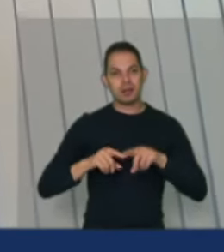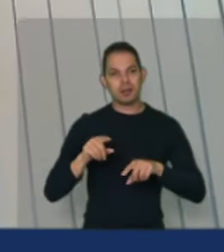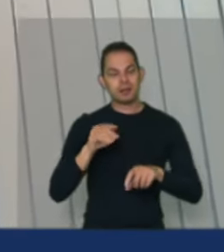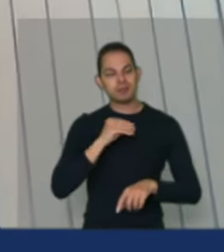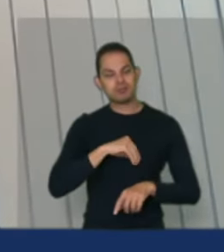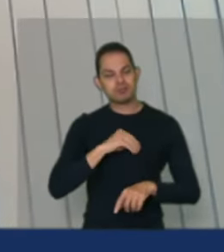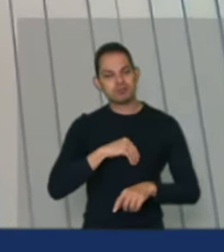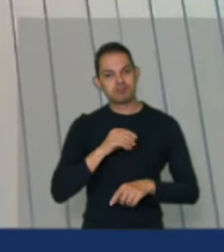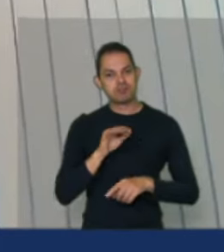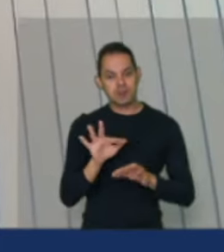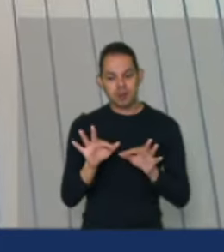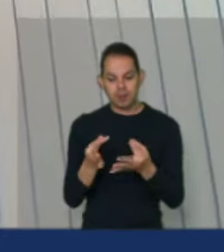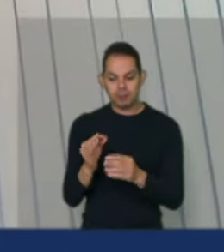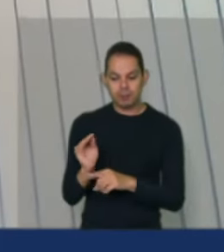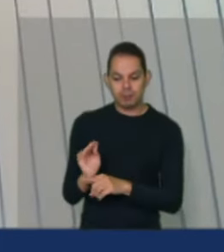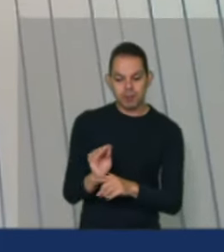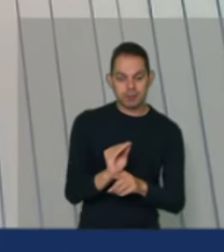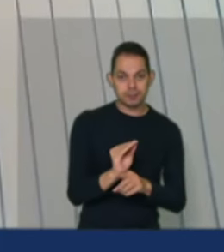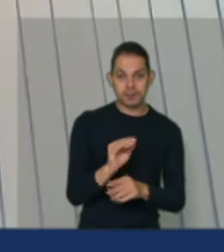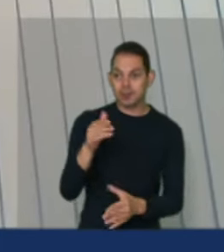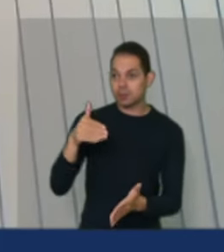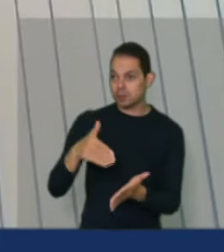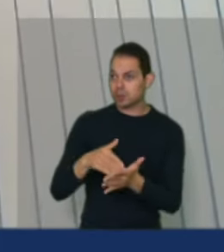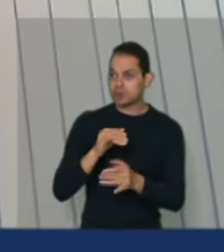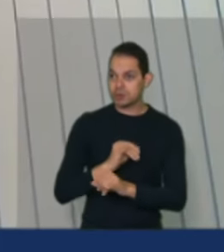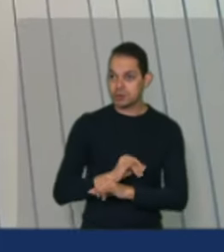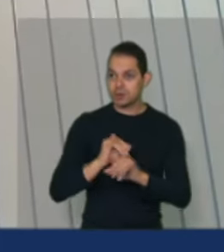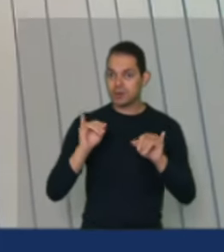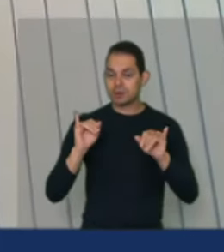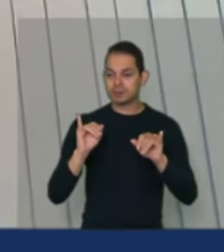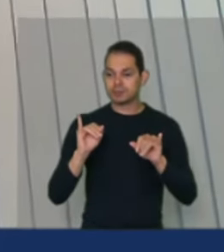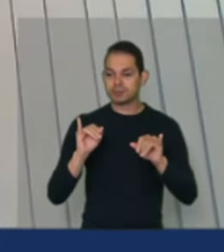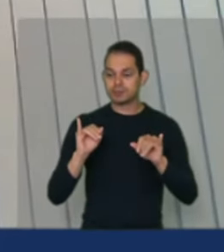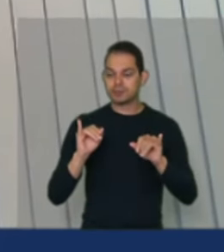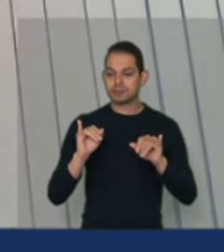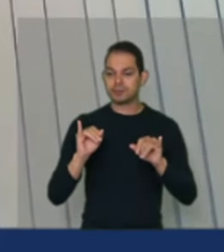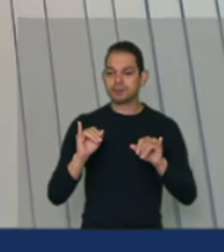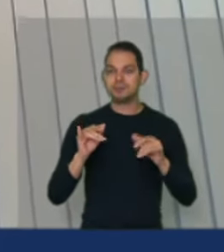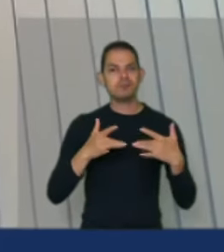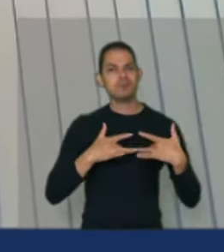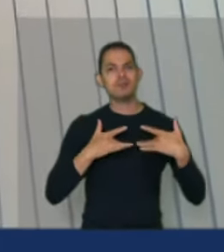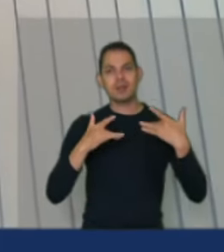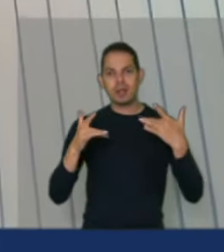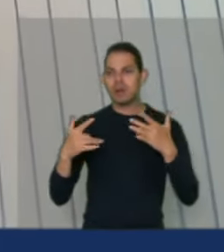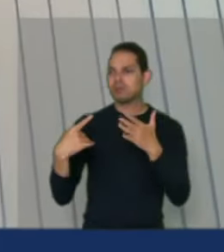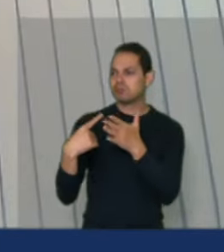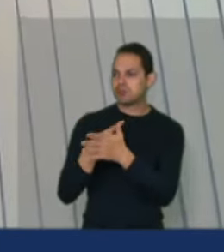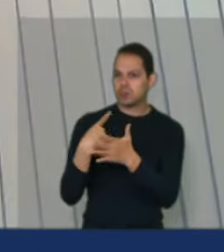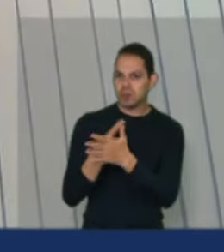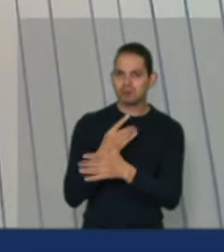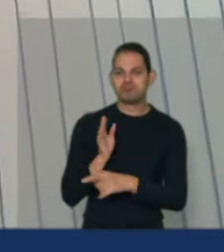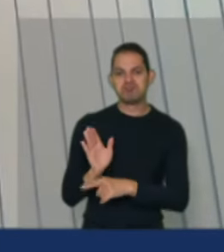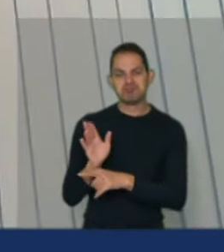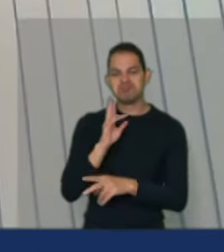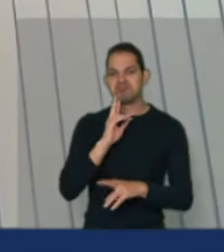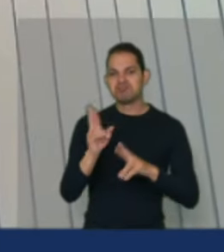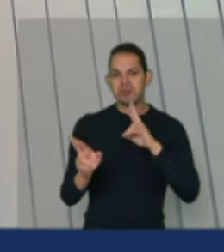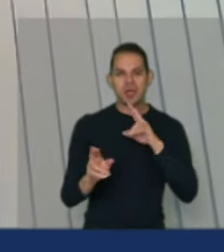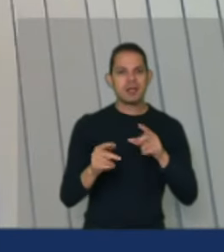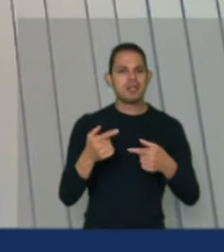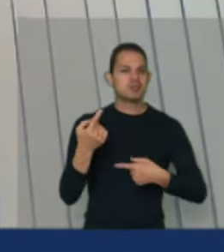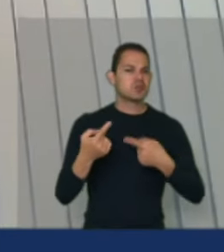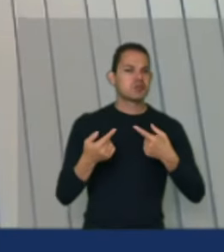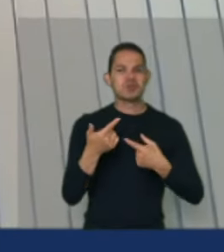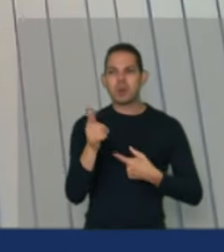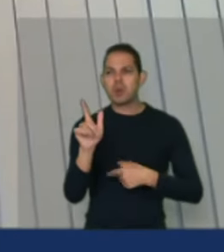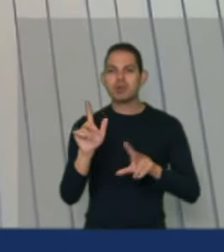família finalizo aqui minha fala deputado e ficamos à disposição para contribuir em qualquer outra discussão relacionada à